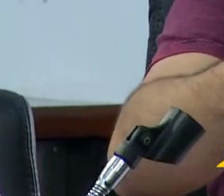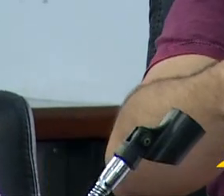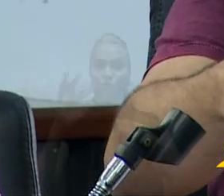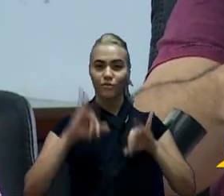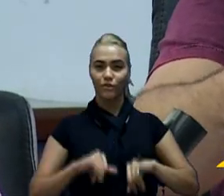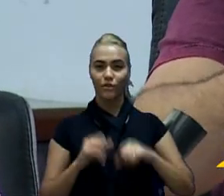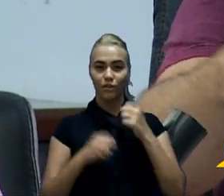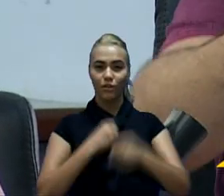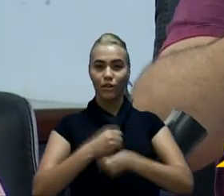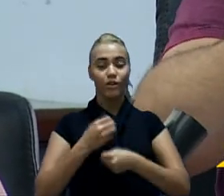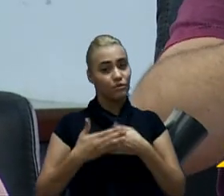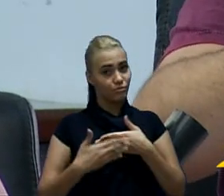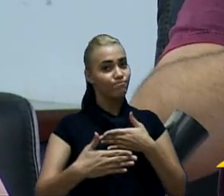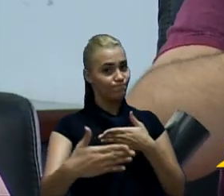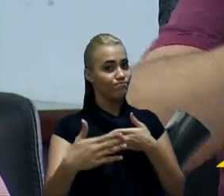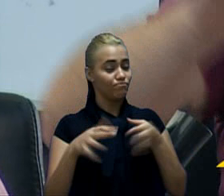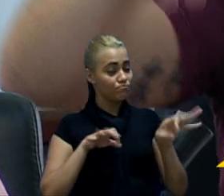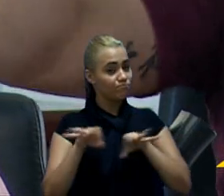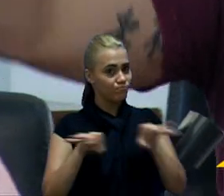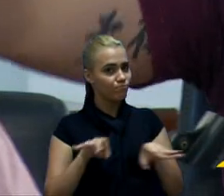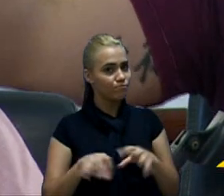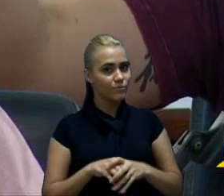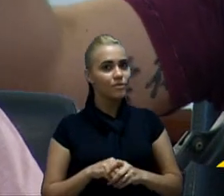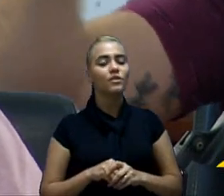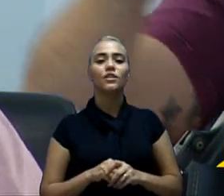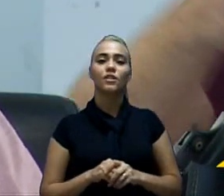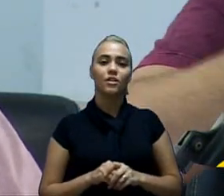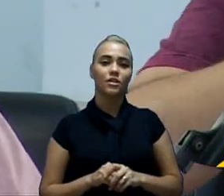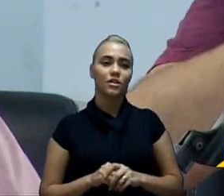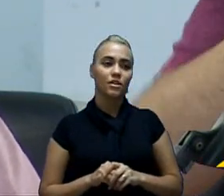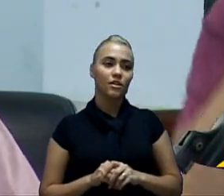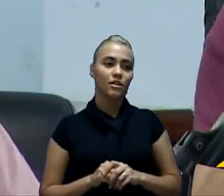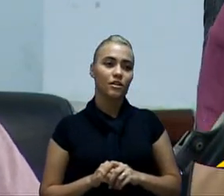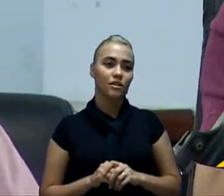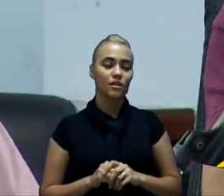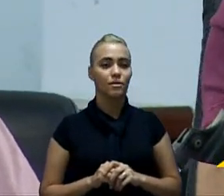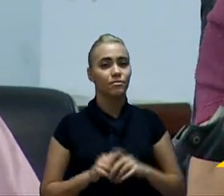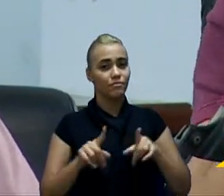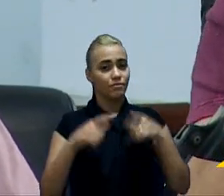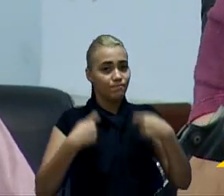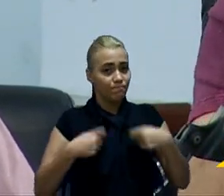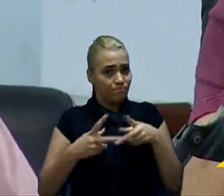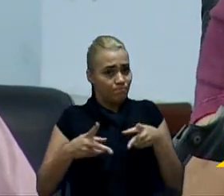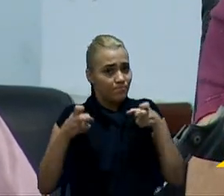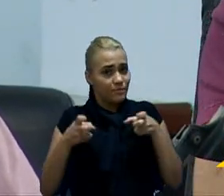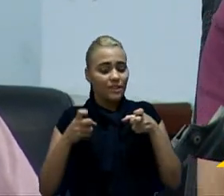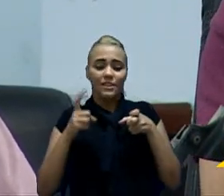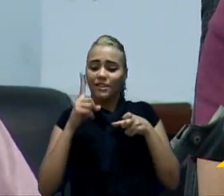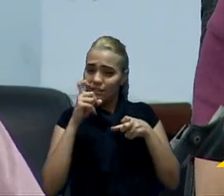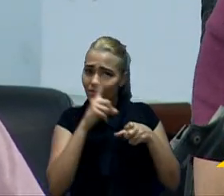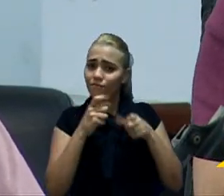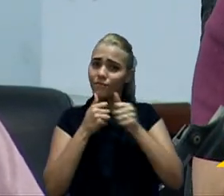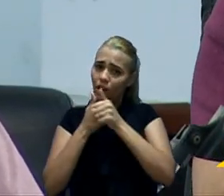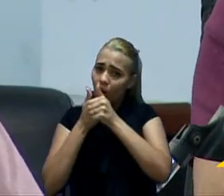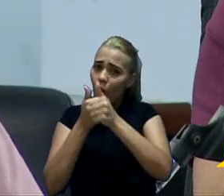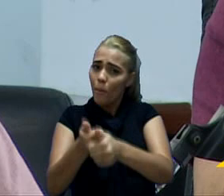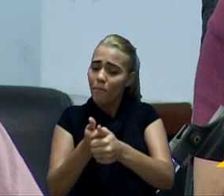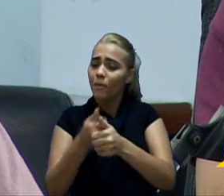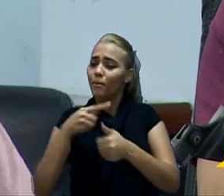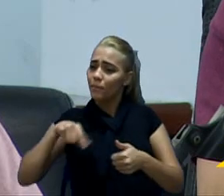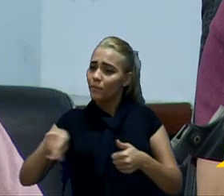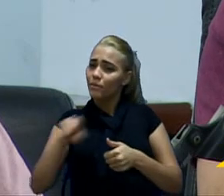fazendo. No final do ano vai acabar fazendo. E, para o exterior, vocês vão perceber o quanto é difícil fazer um acompanhamento dessa